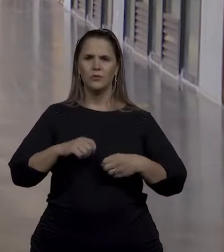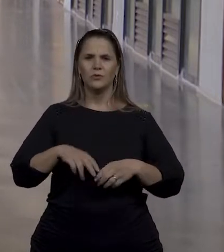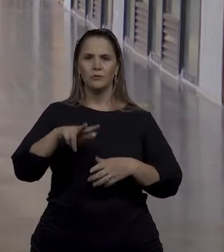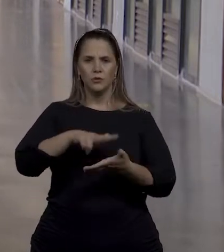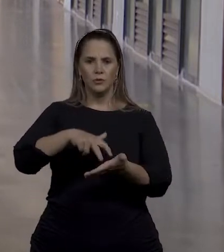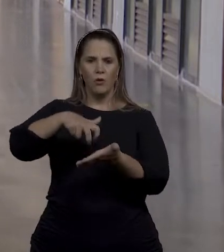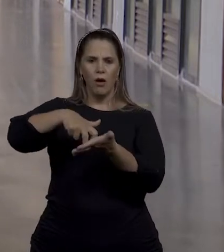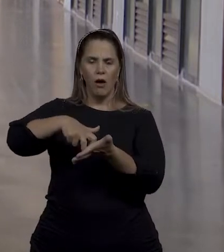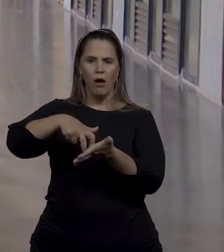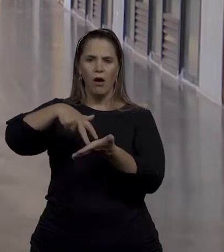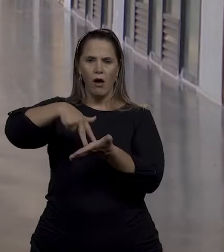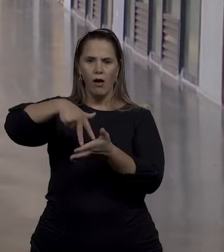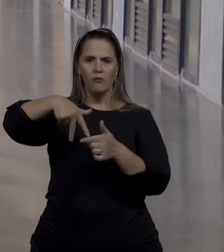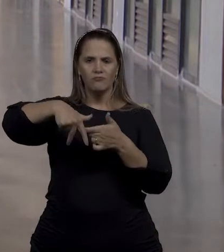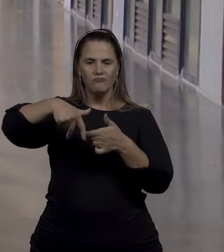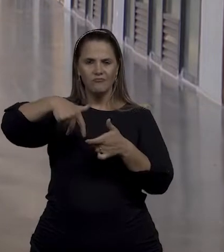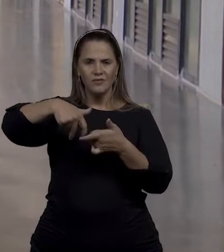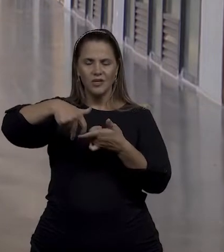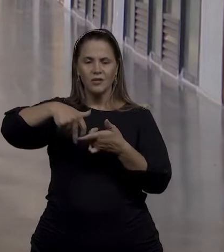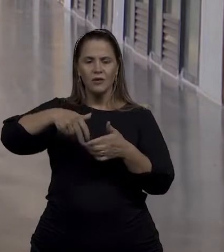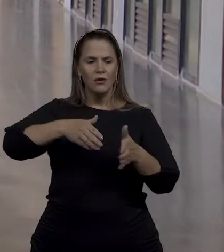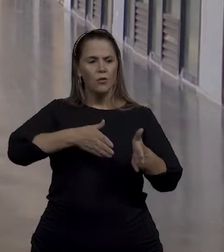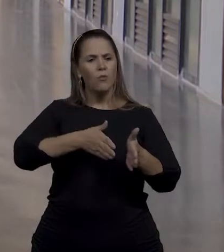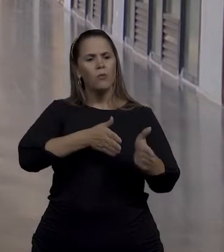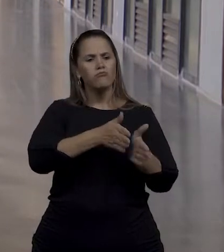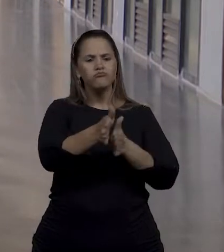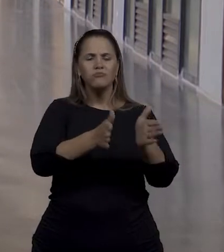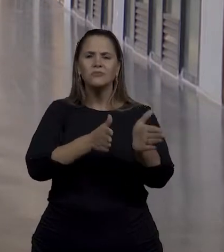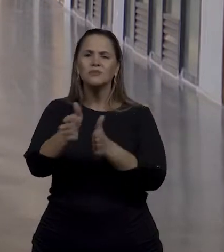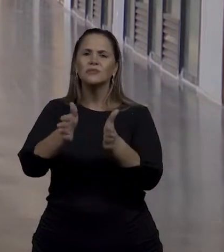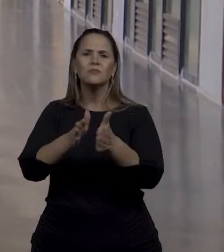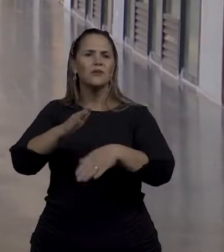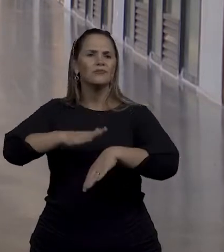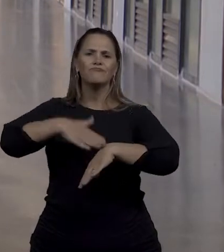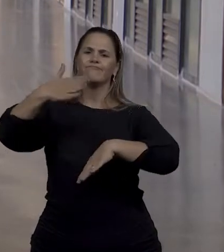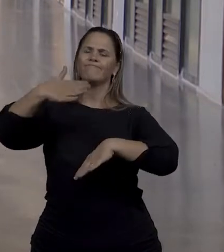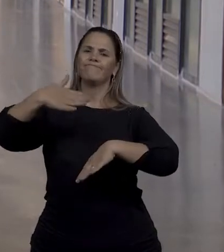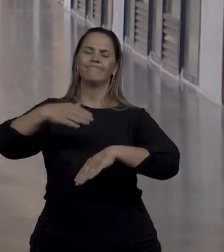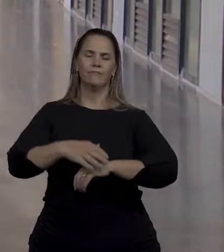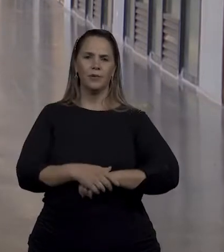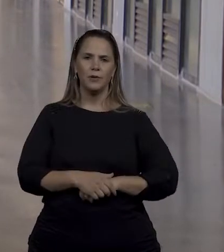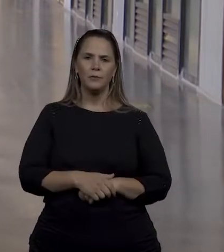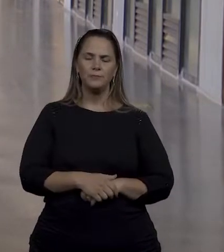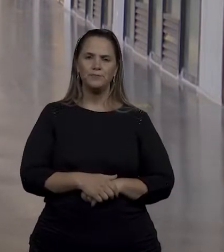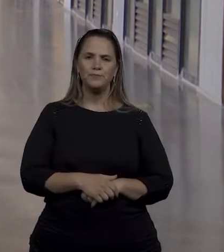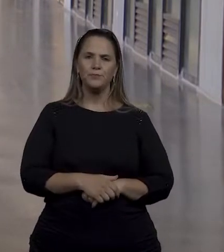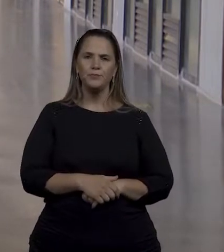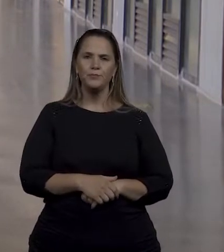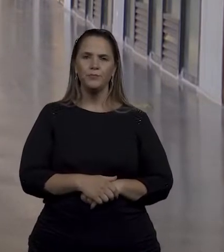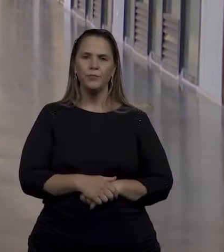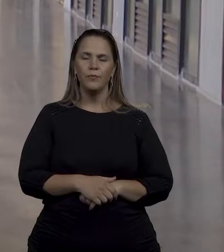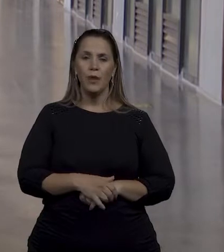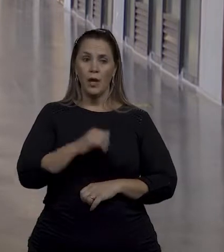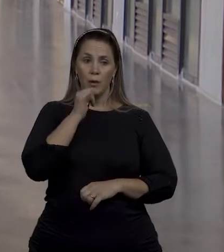física, uma mobilidade mais reduzida. Temos a necessidade de acessibilidade